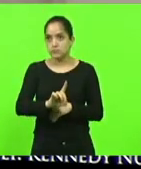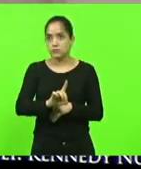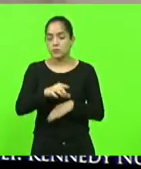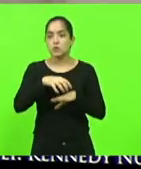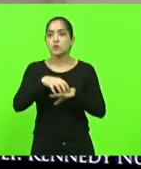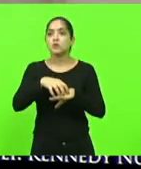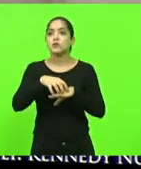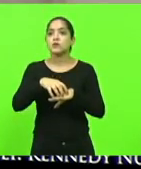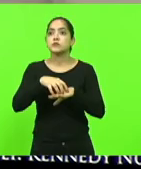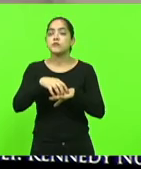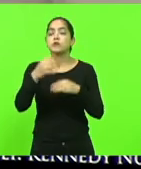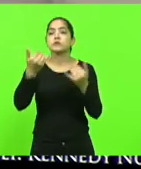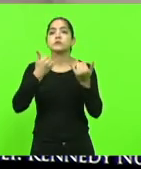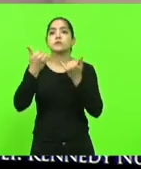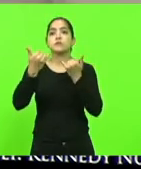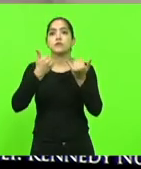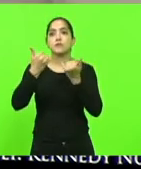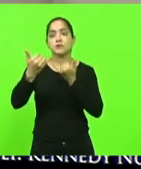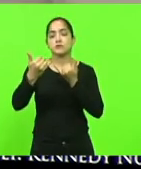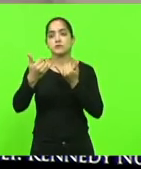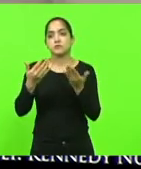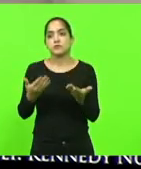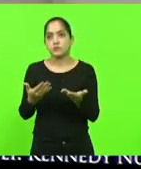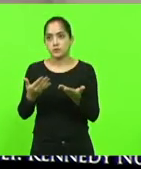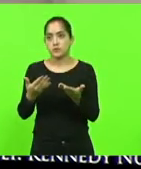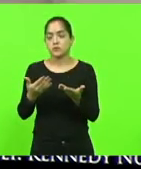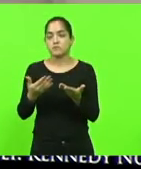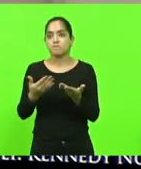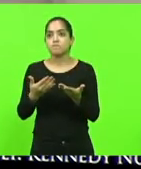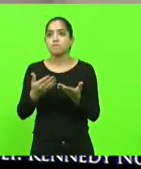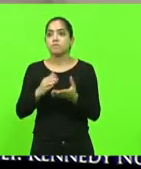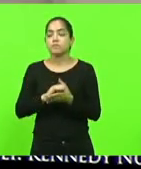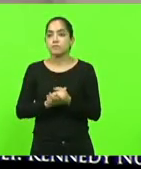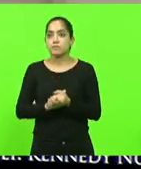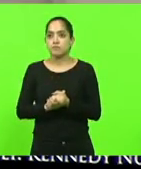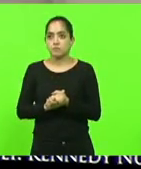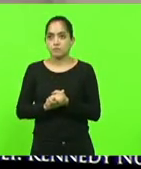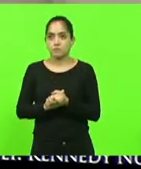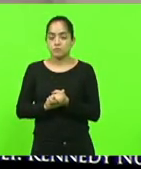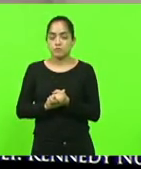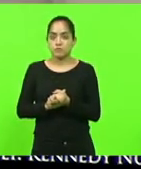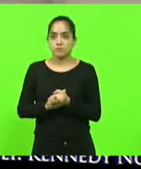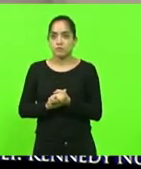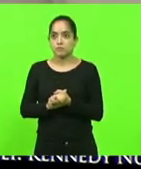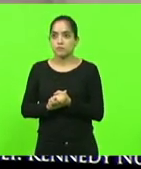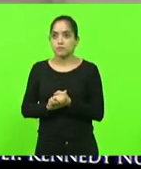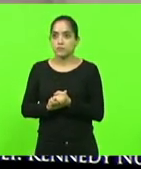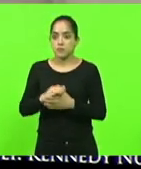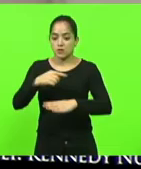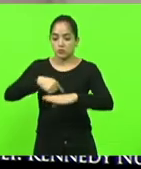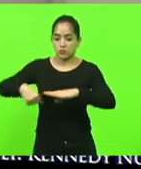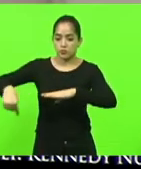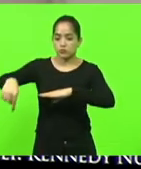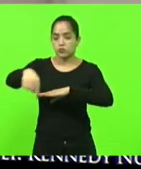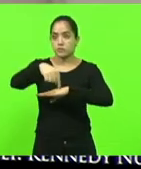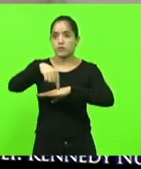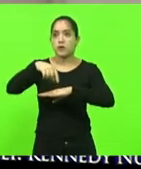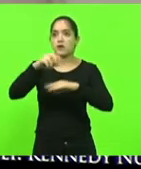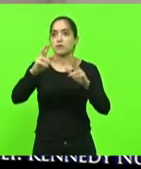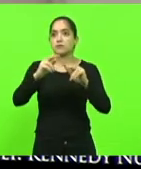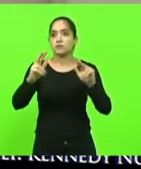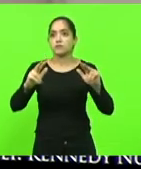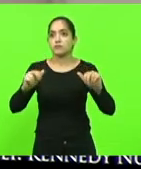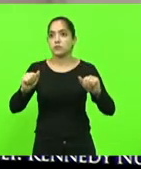Terrestres. Informações acerca da existência de ações para a reposição do contorno viário da Grande Florianópolis, que